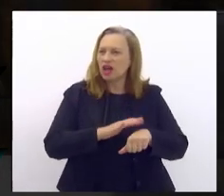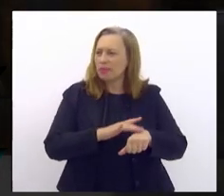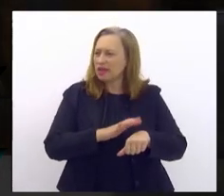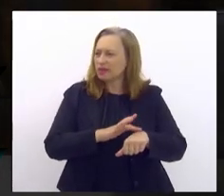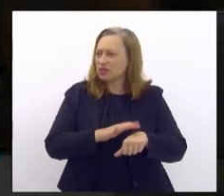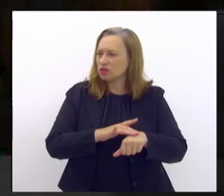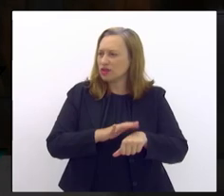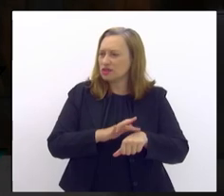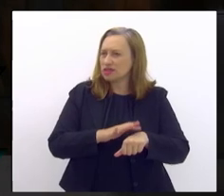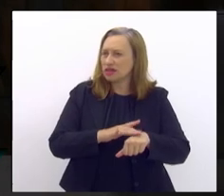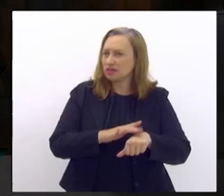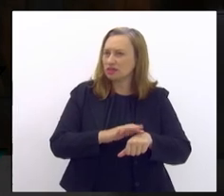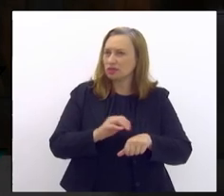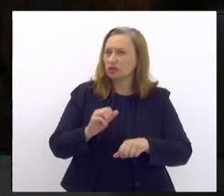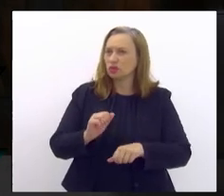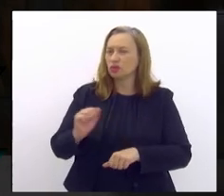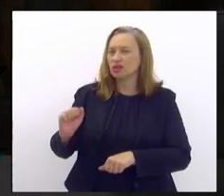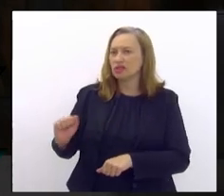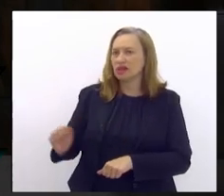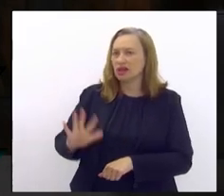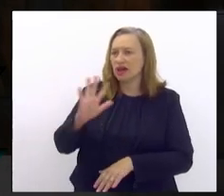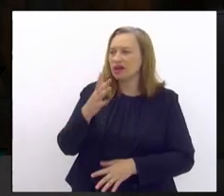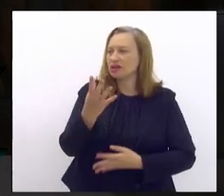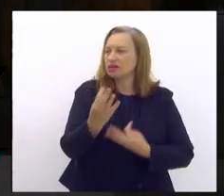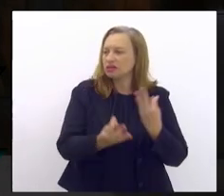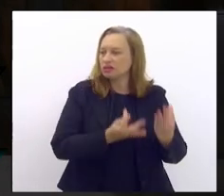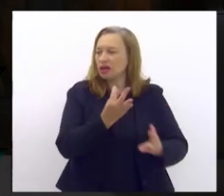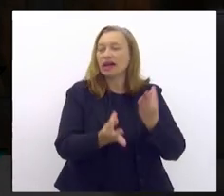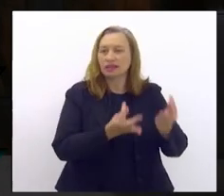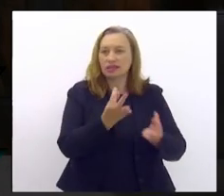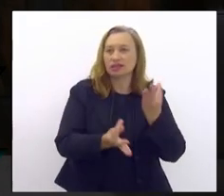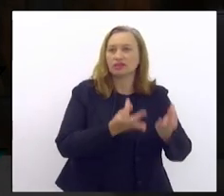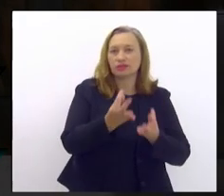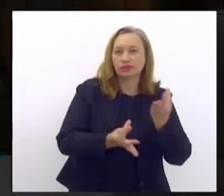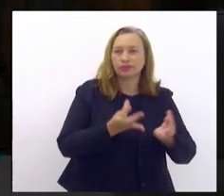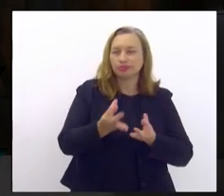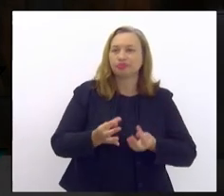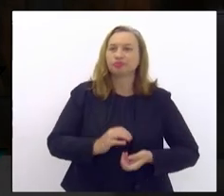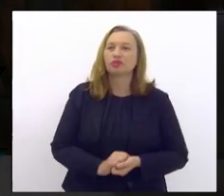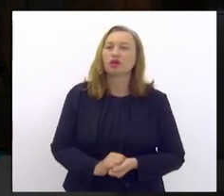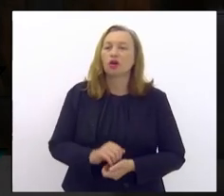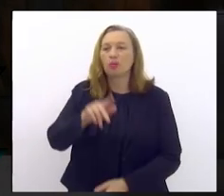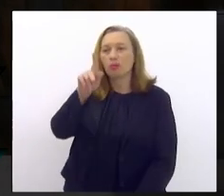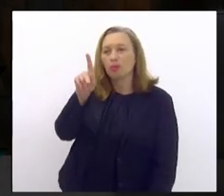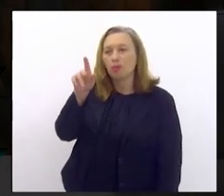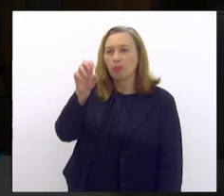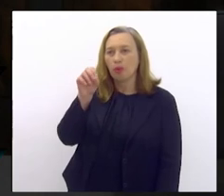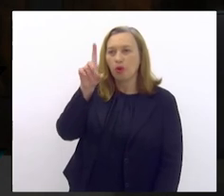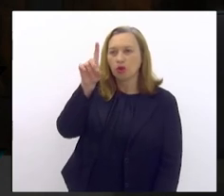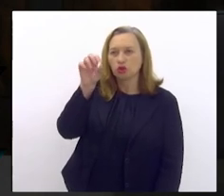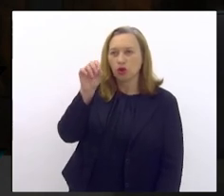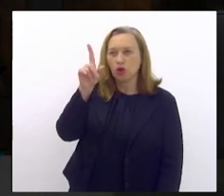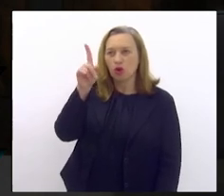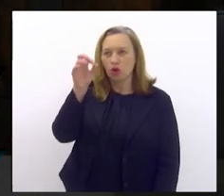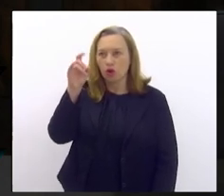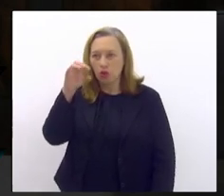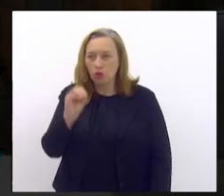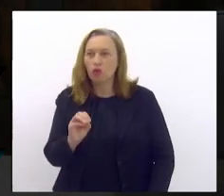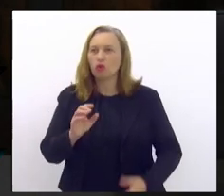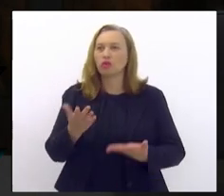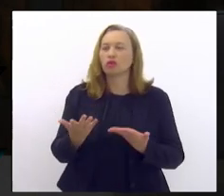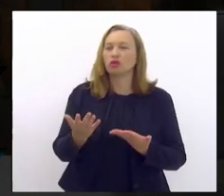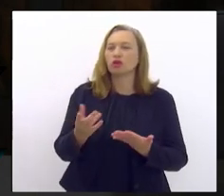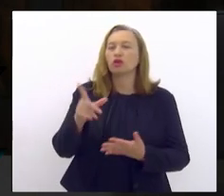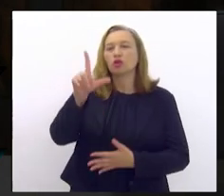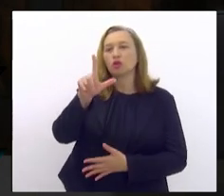cara, que o tratamento é extremamente caro, como o podólogo aqui presente comigo, Luiz